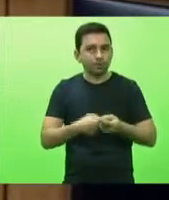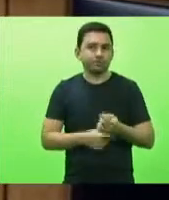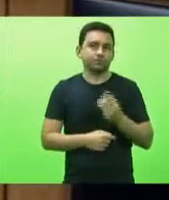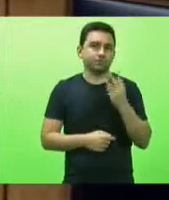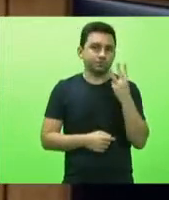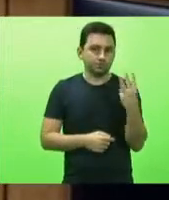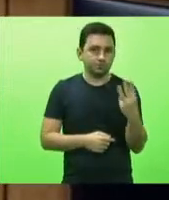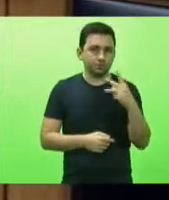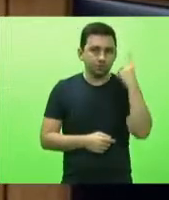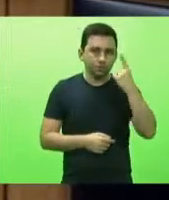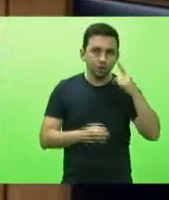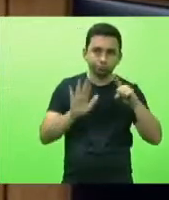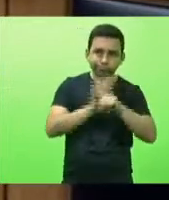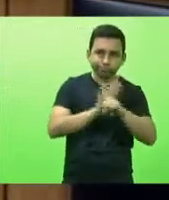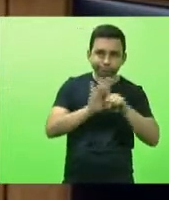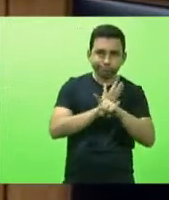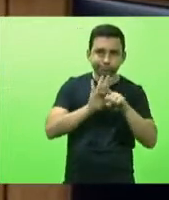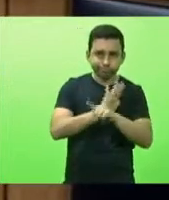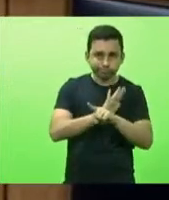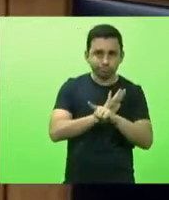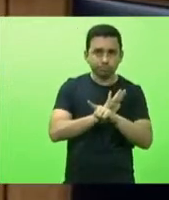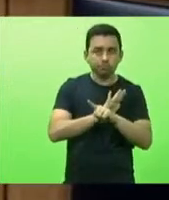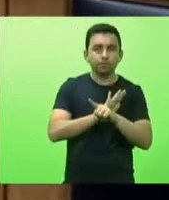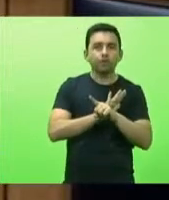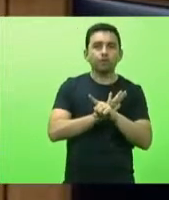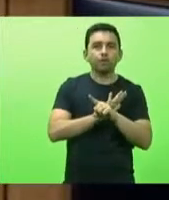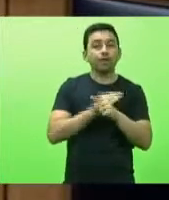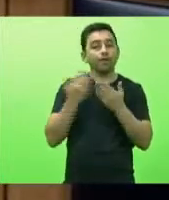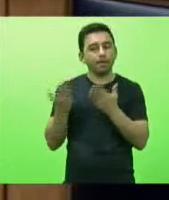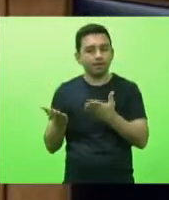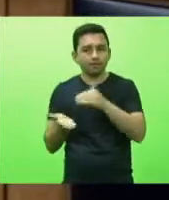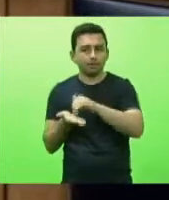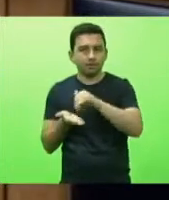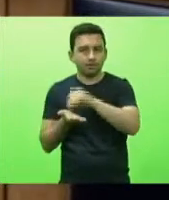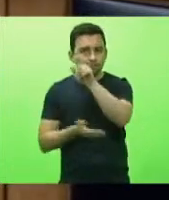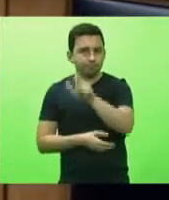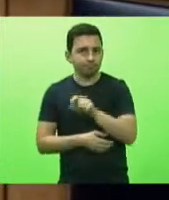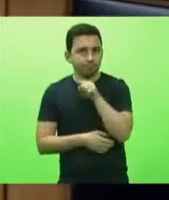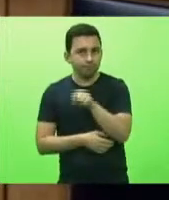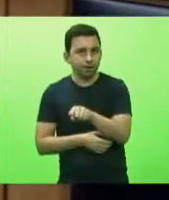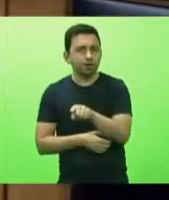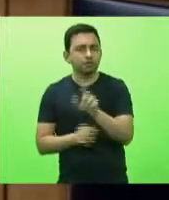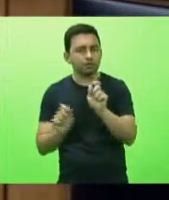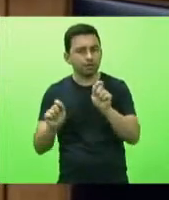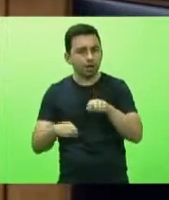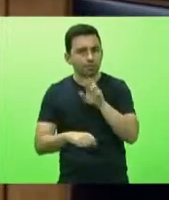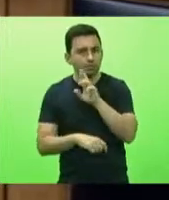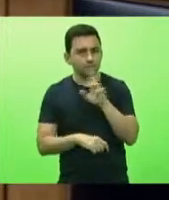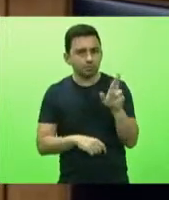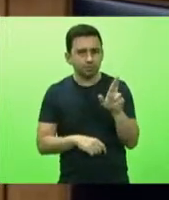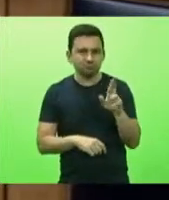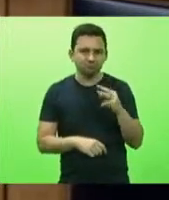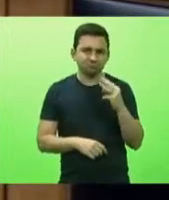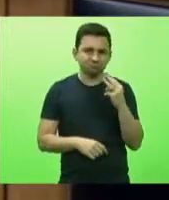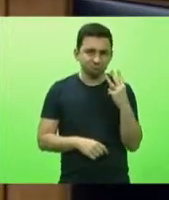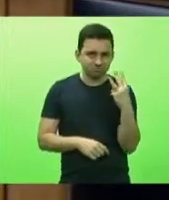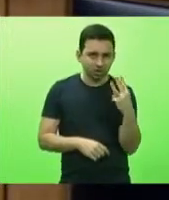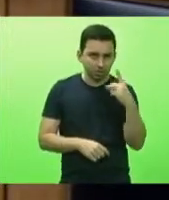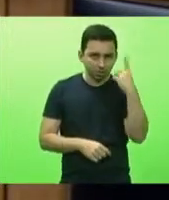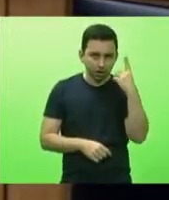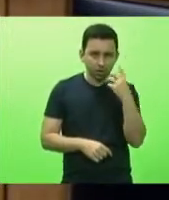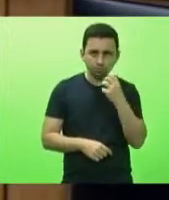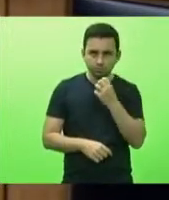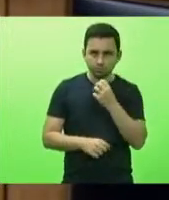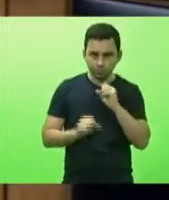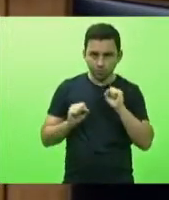fizerem questionamento o secretário possa fazer a sua intervenção a cada três não sei se o secretário tem alguma